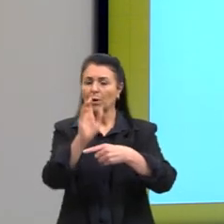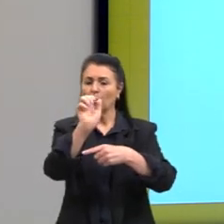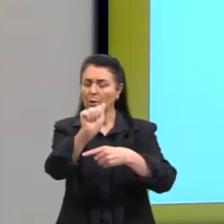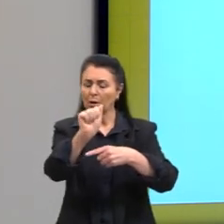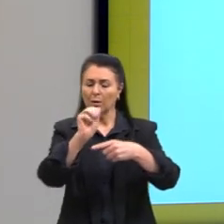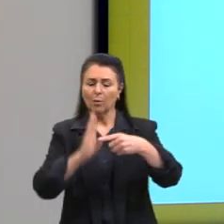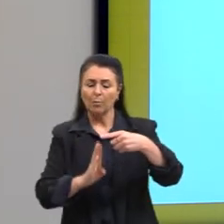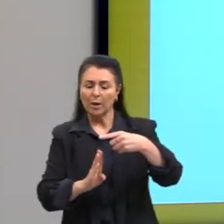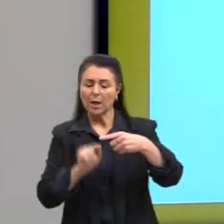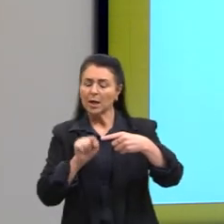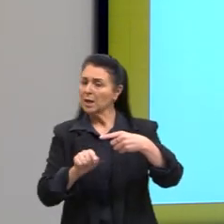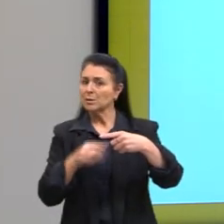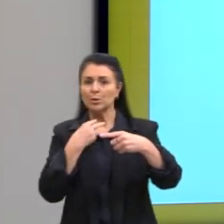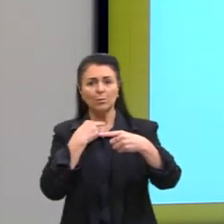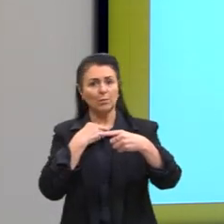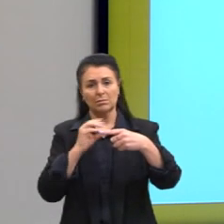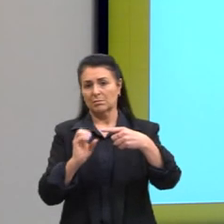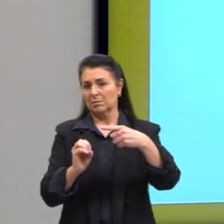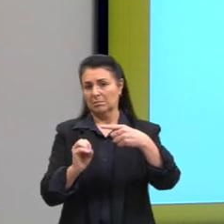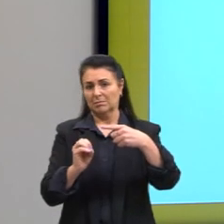denominador, não pode ser zero.